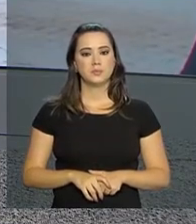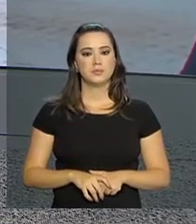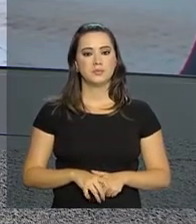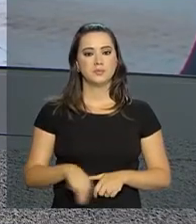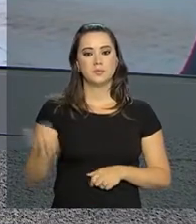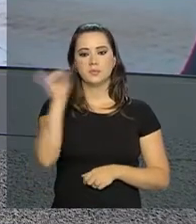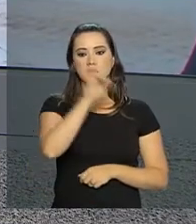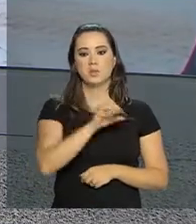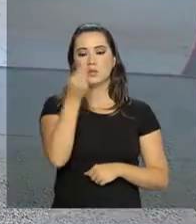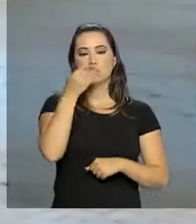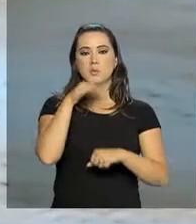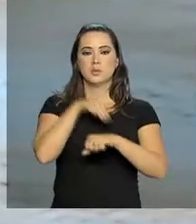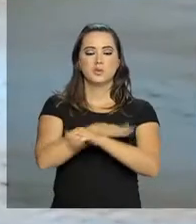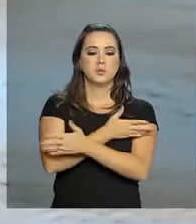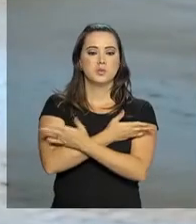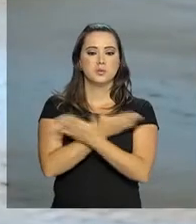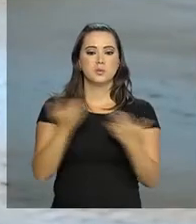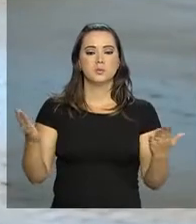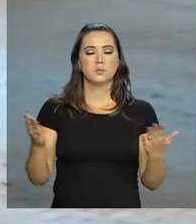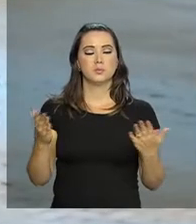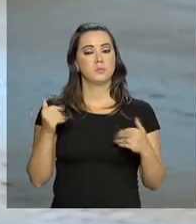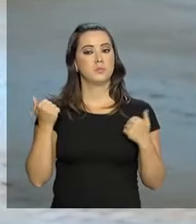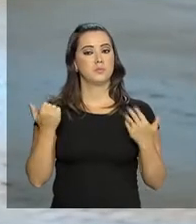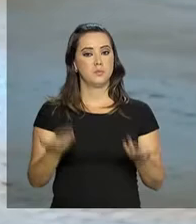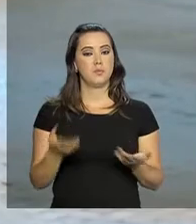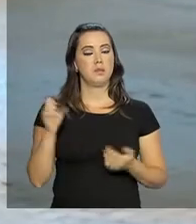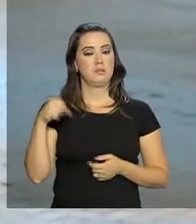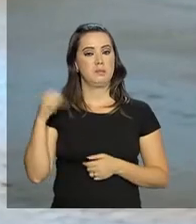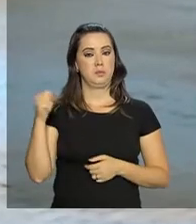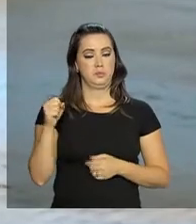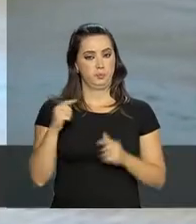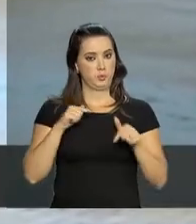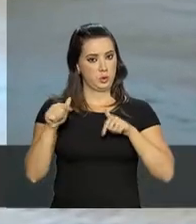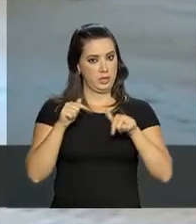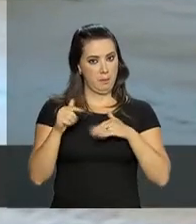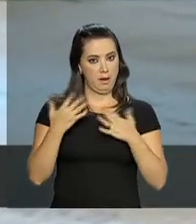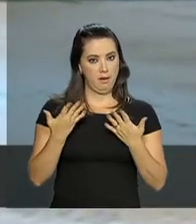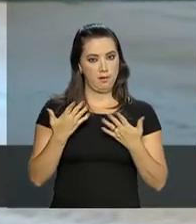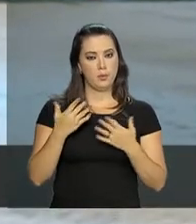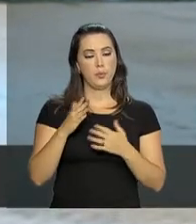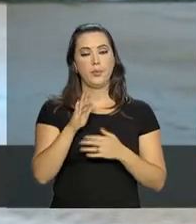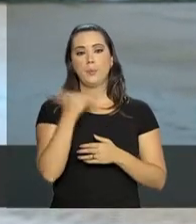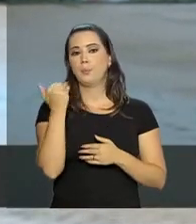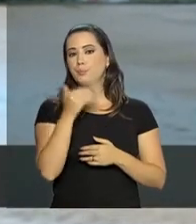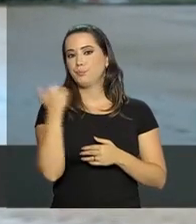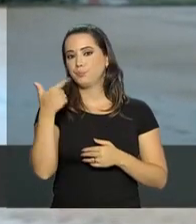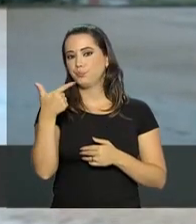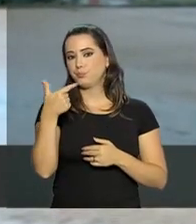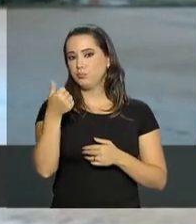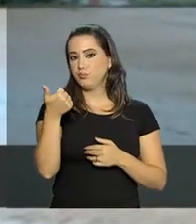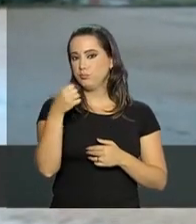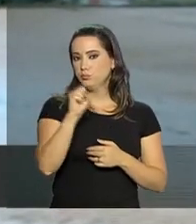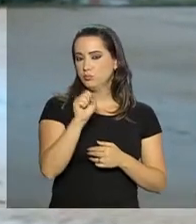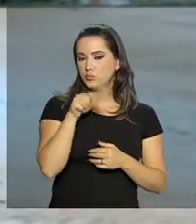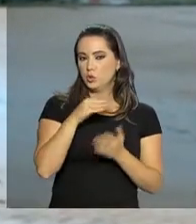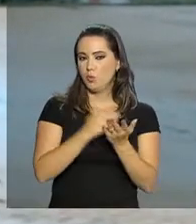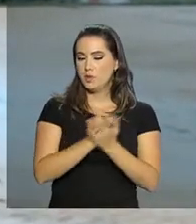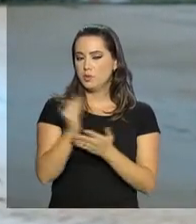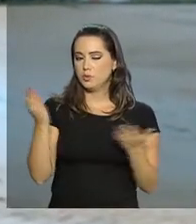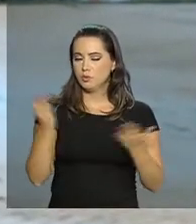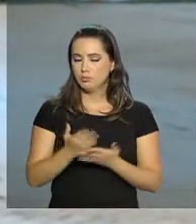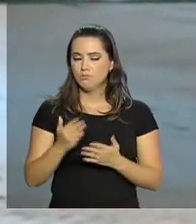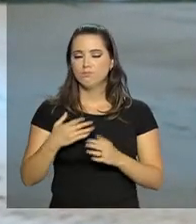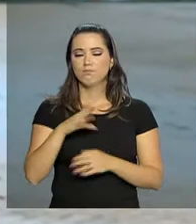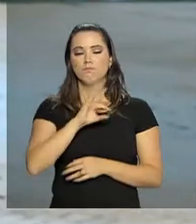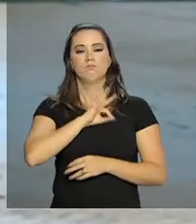Olá, Alessandra, boa noite. Uma boa noite a todos. Olha, isso mesmo. A Operação Finados 2018 começou hoje e a Polícia